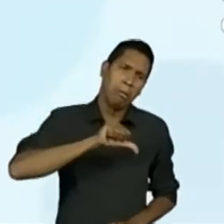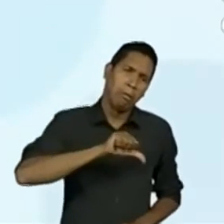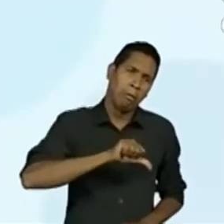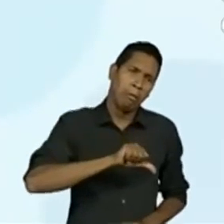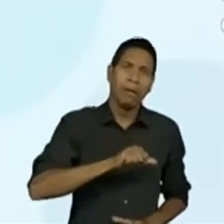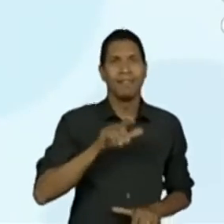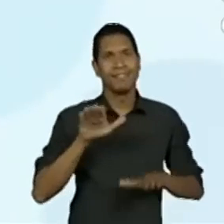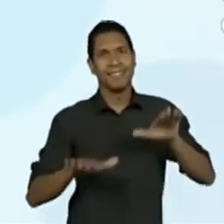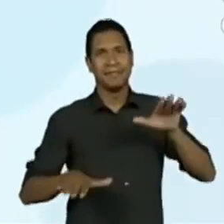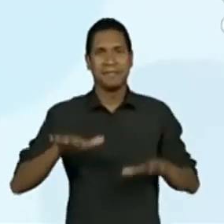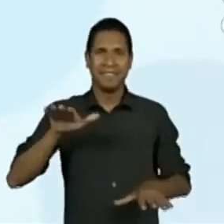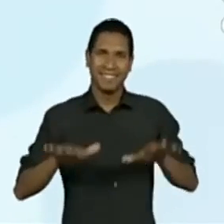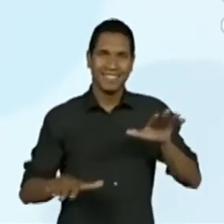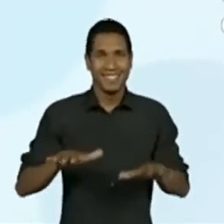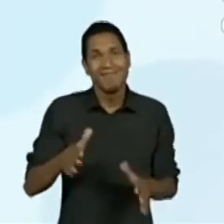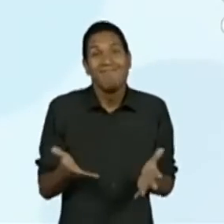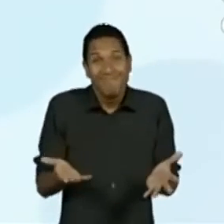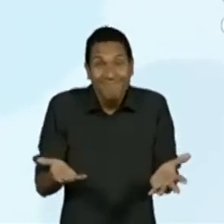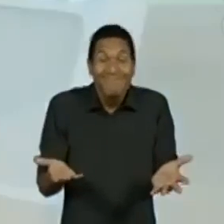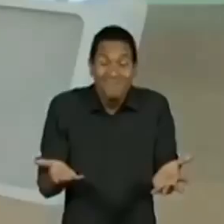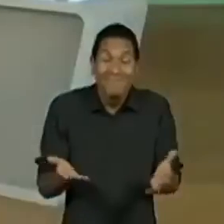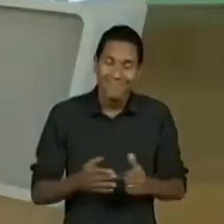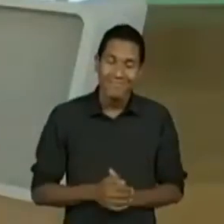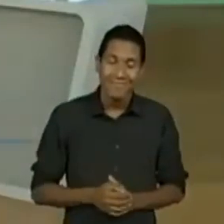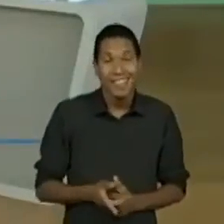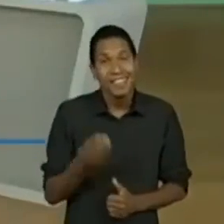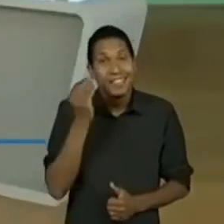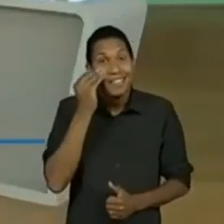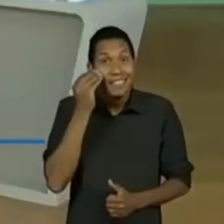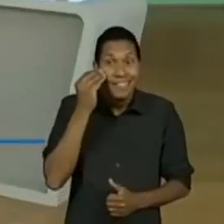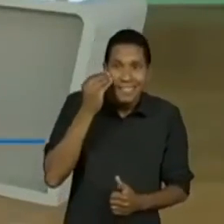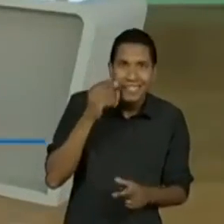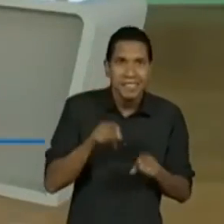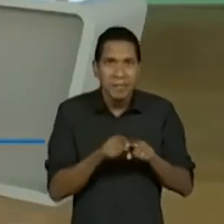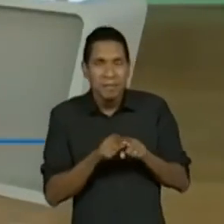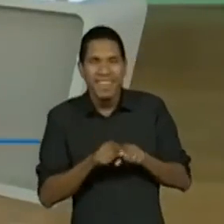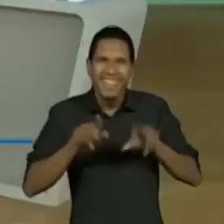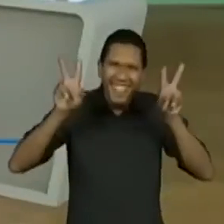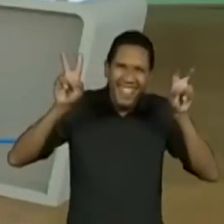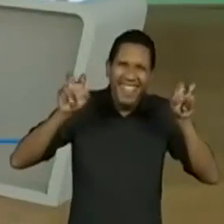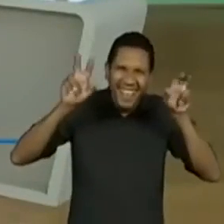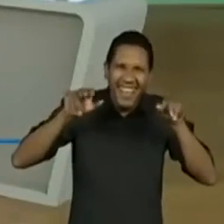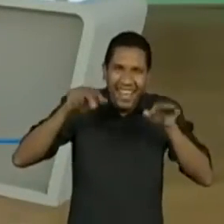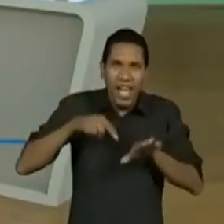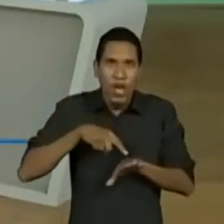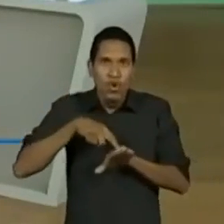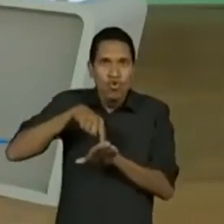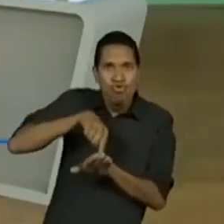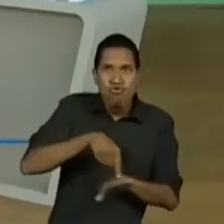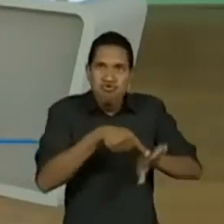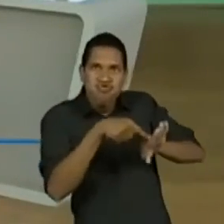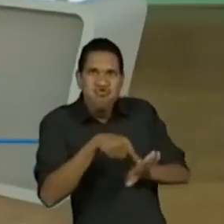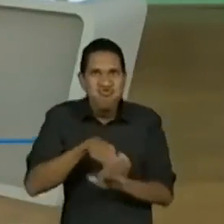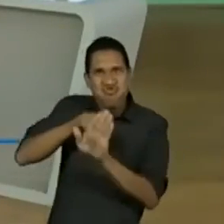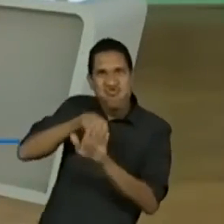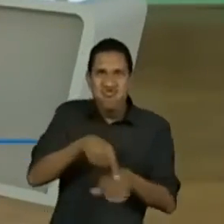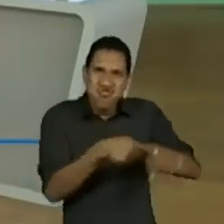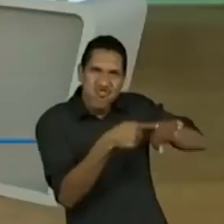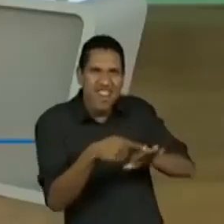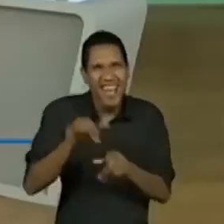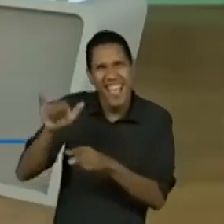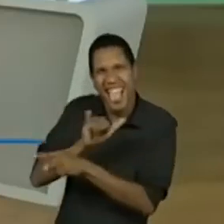bem assim. E aí a gente vai tentando surfar na vida e tudo dá certo no final.